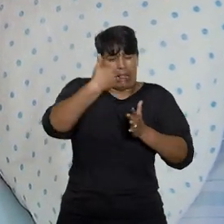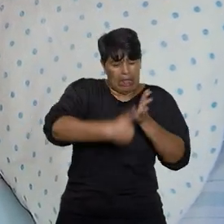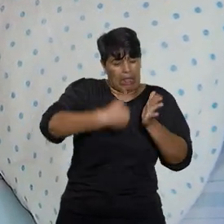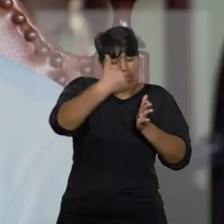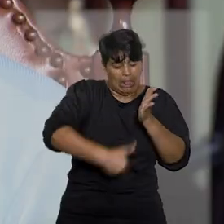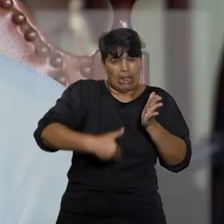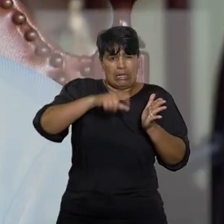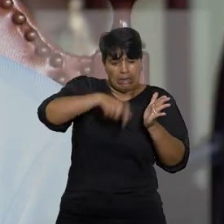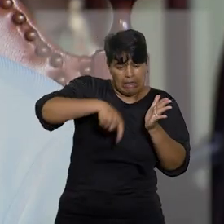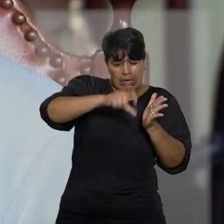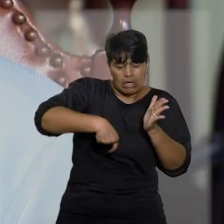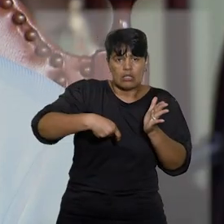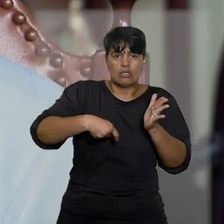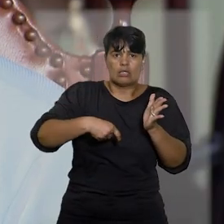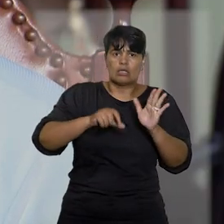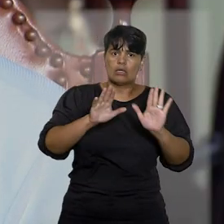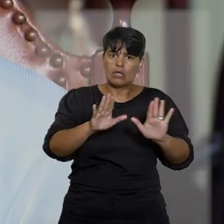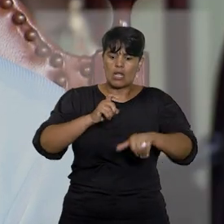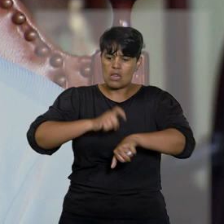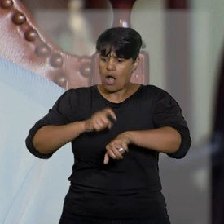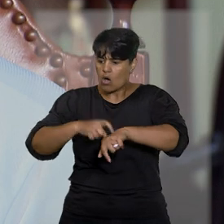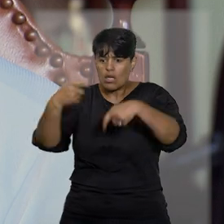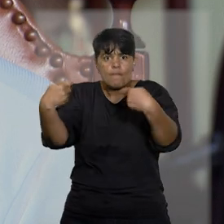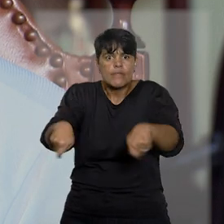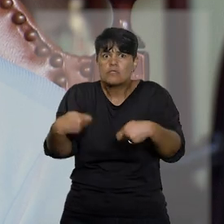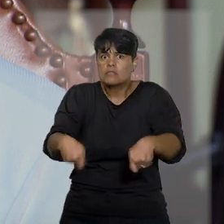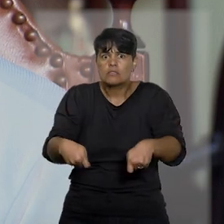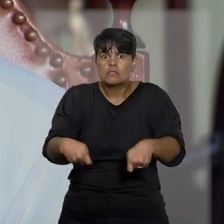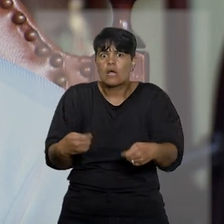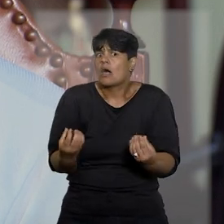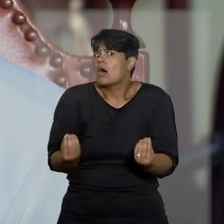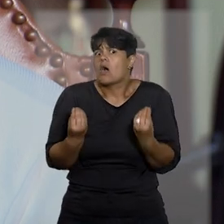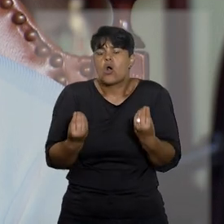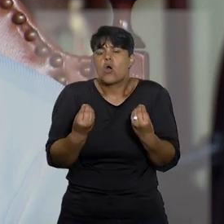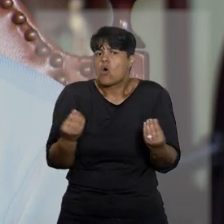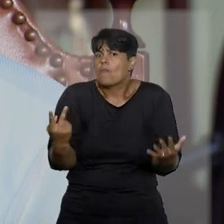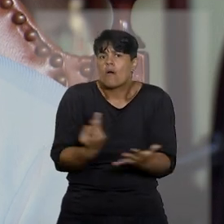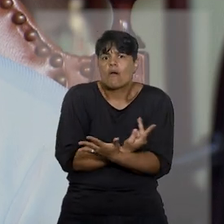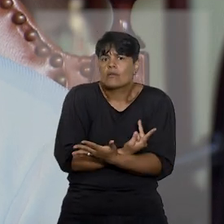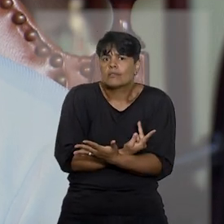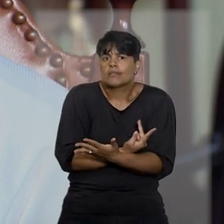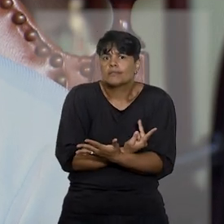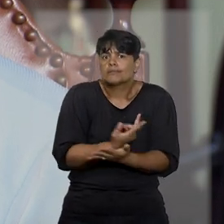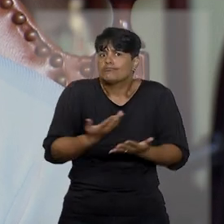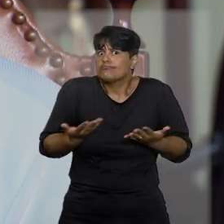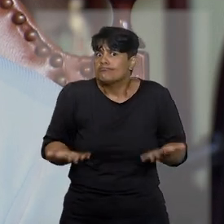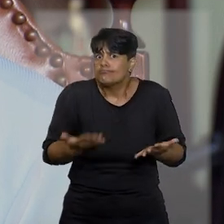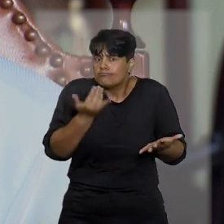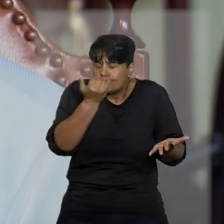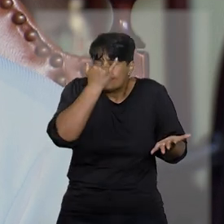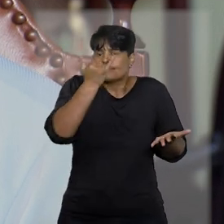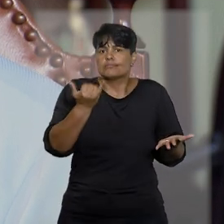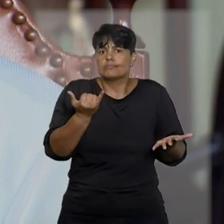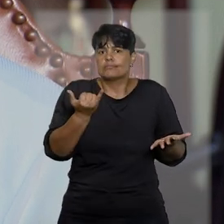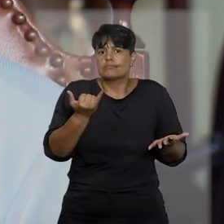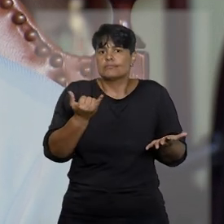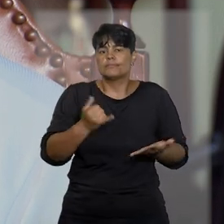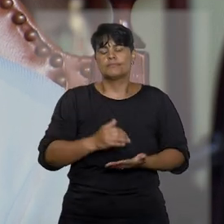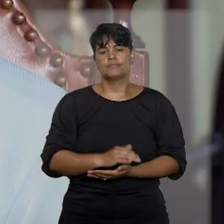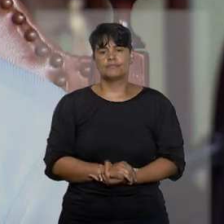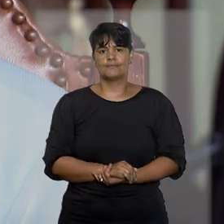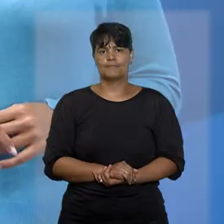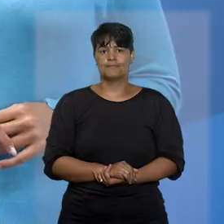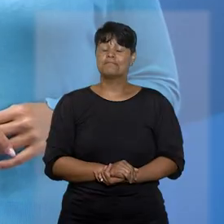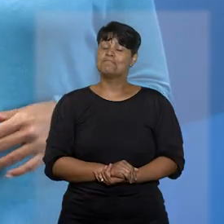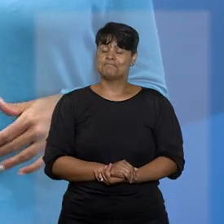descontando e na hora dele usufruir daquilo que ele a vida inteira trabalhou e descontou, tem os